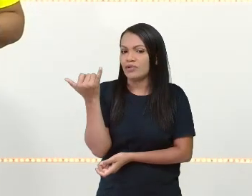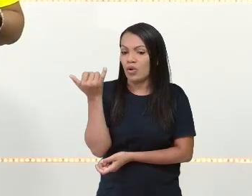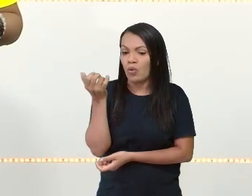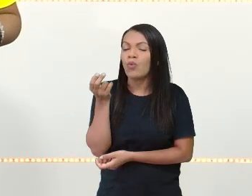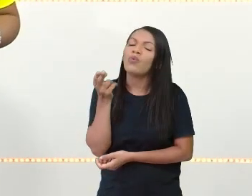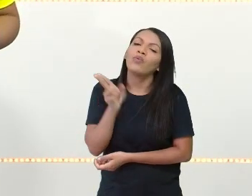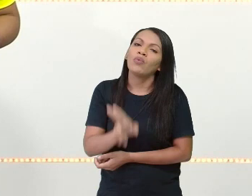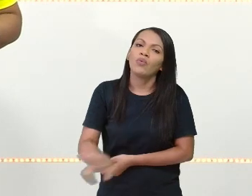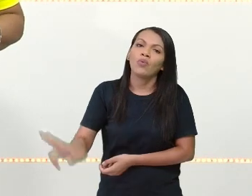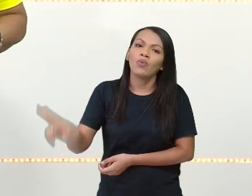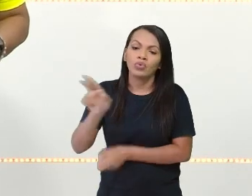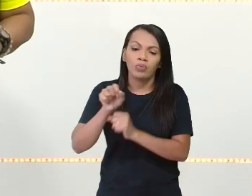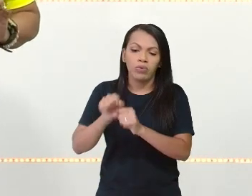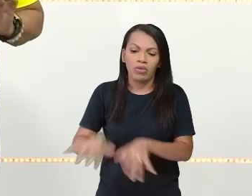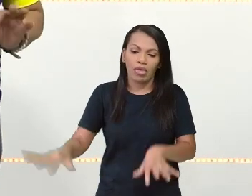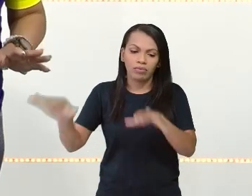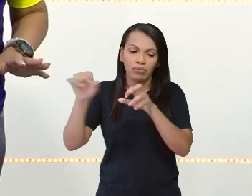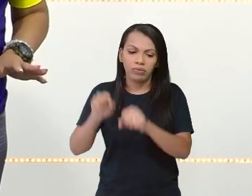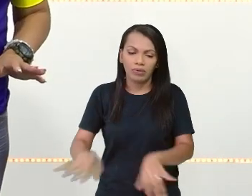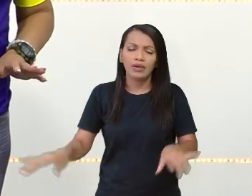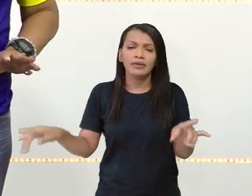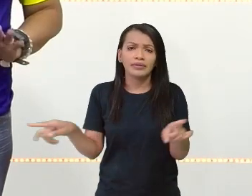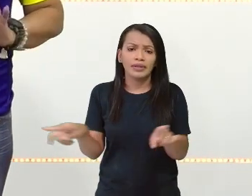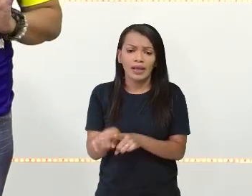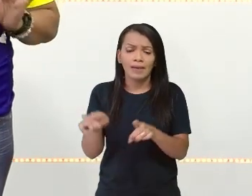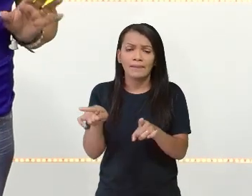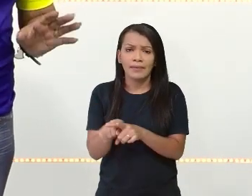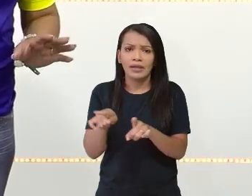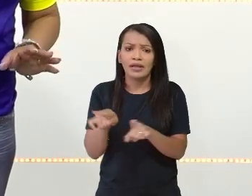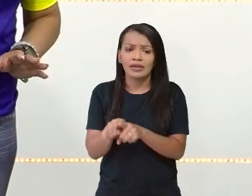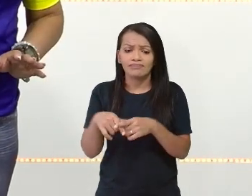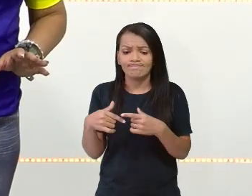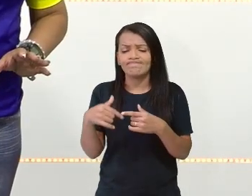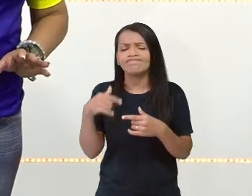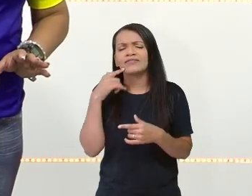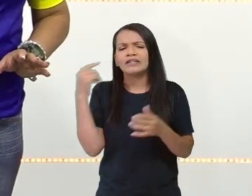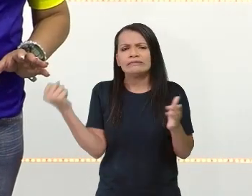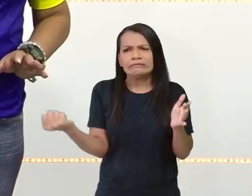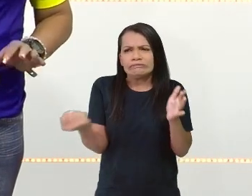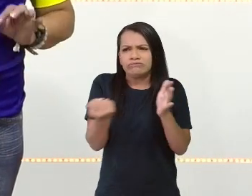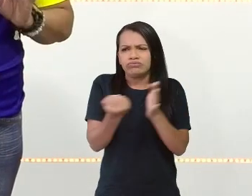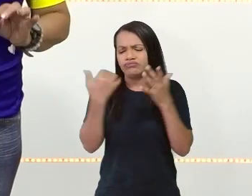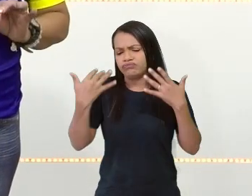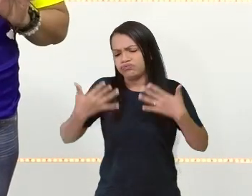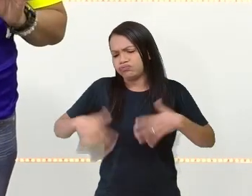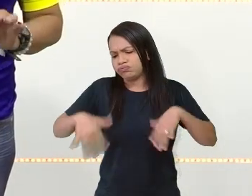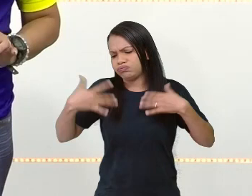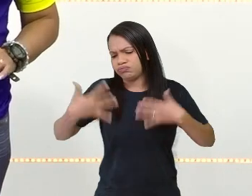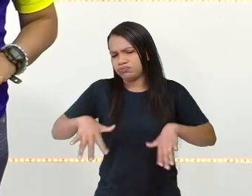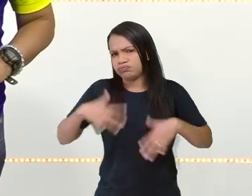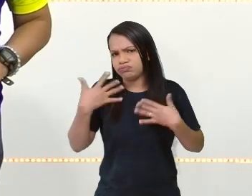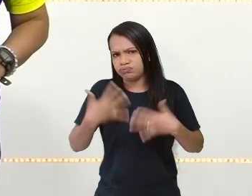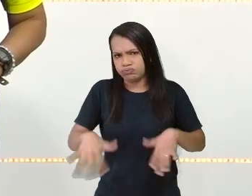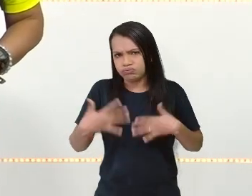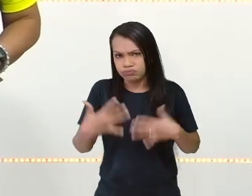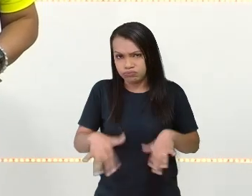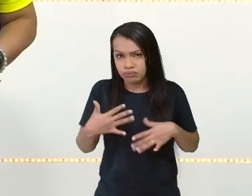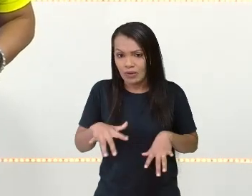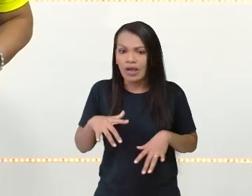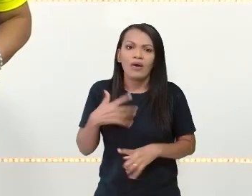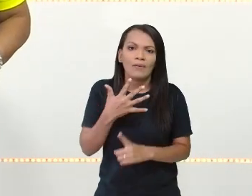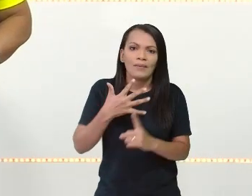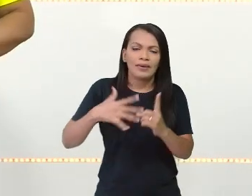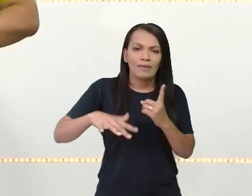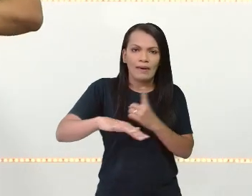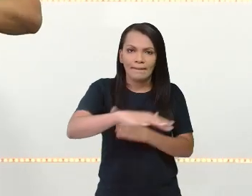pensando. estudando e o impacto que essas ações sustentáveis faz ao meio ambiente, tá